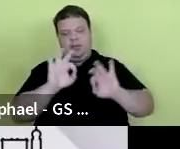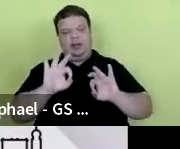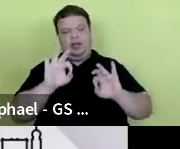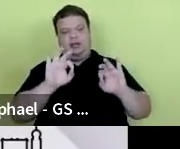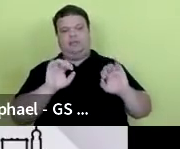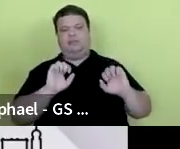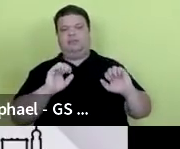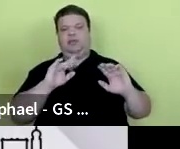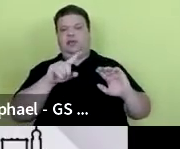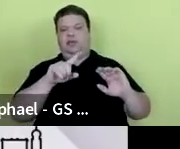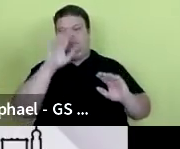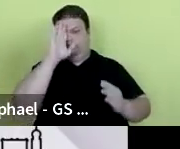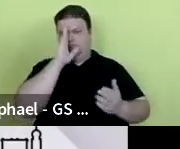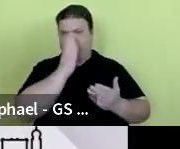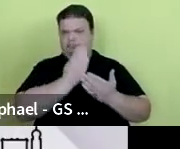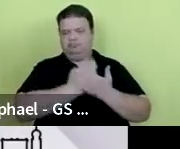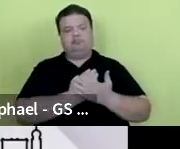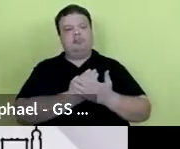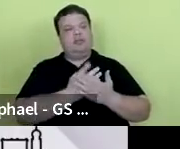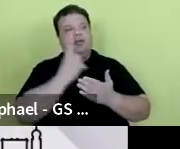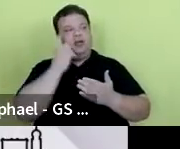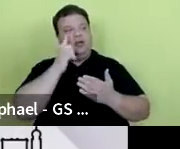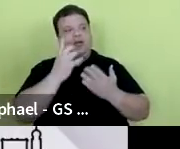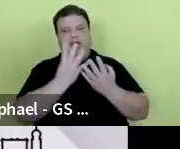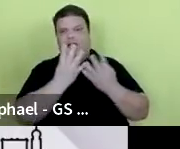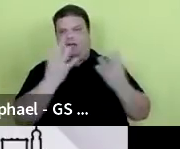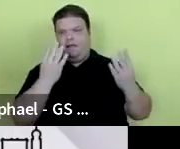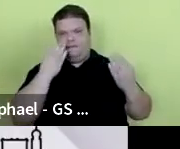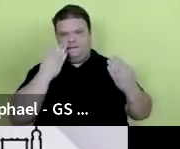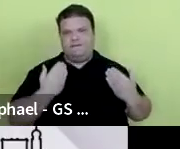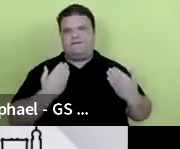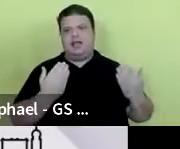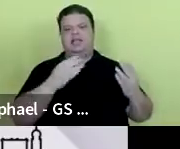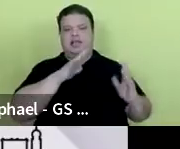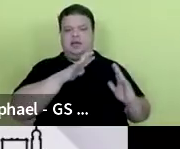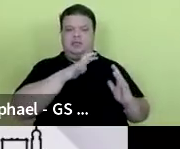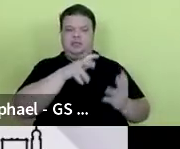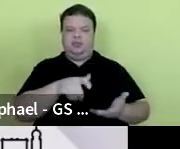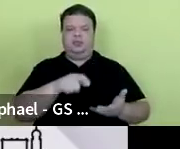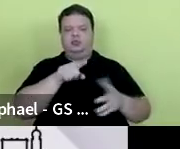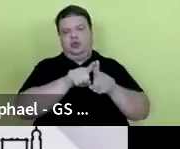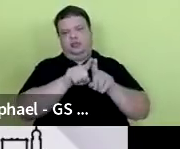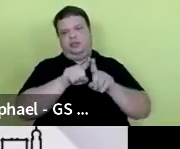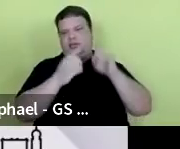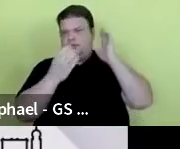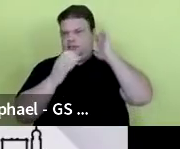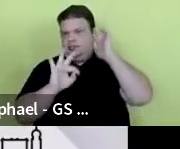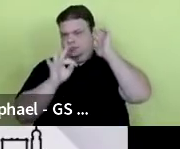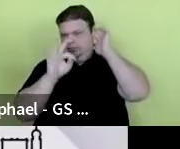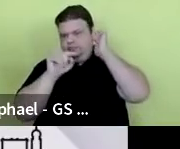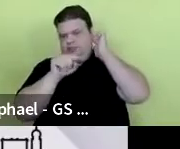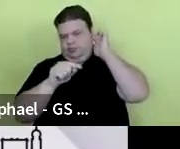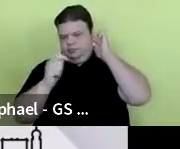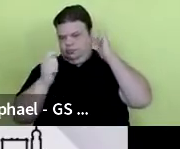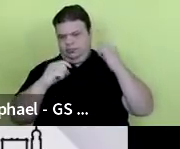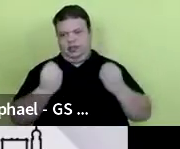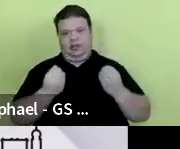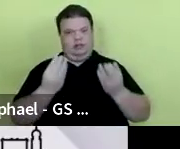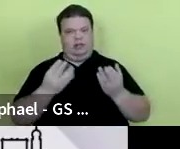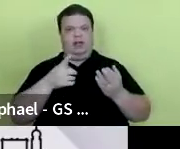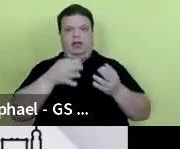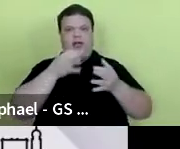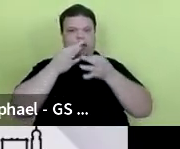acreditamos que estejam para enfrentar esse mundo do trabalho na ciência e tecnologia, o façam de forma crítica,